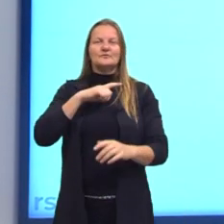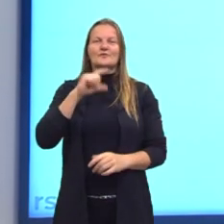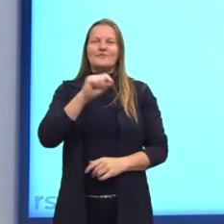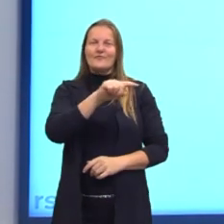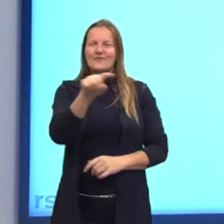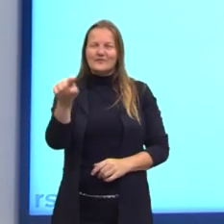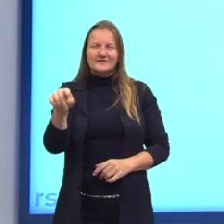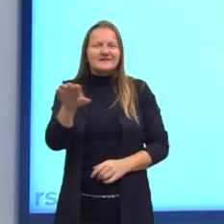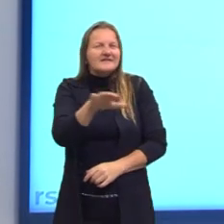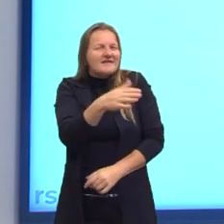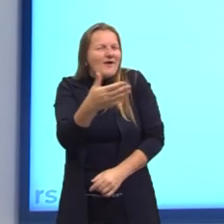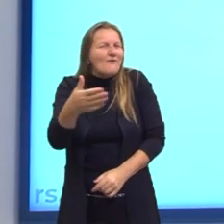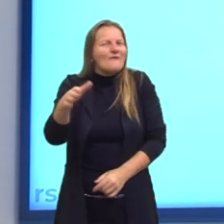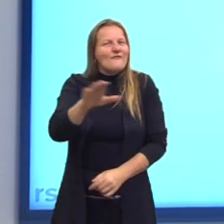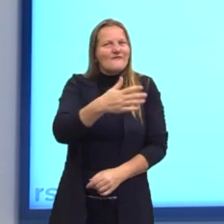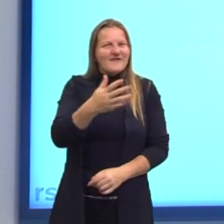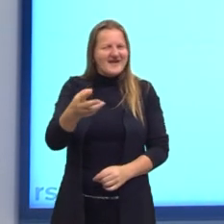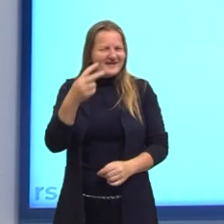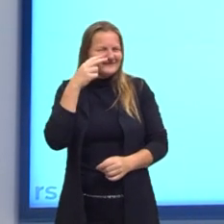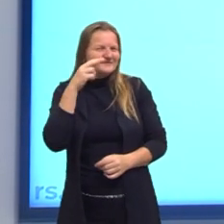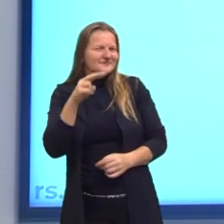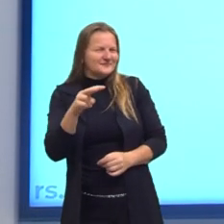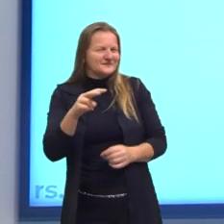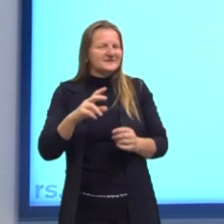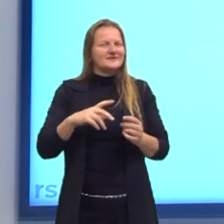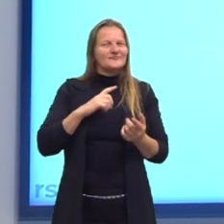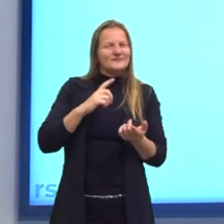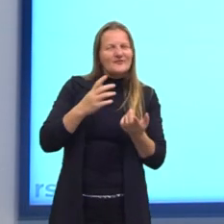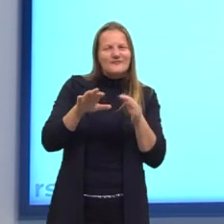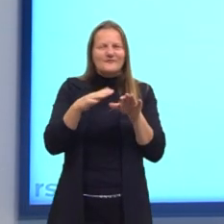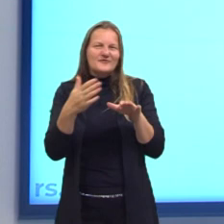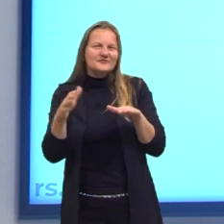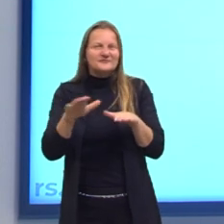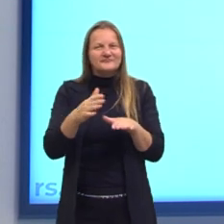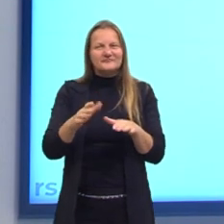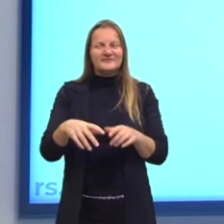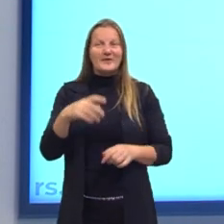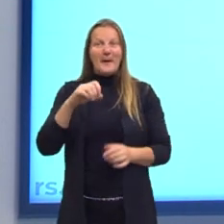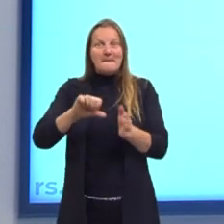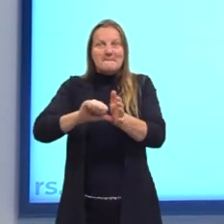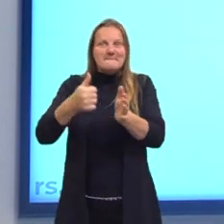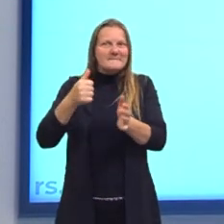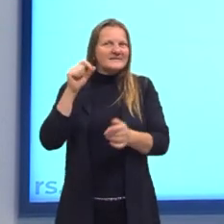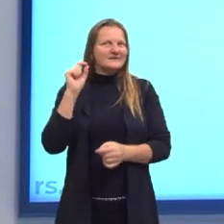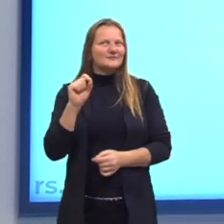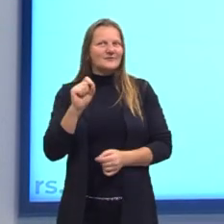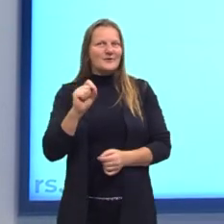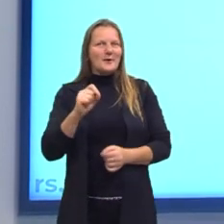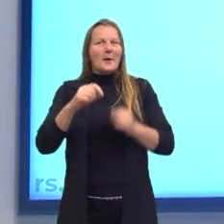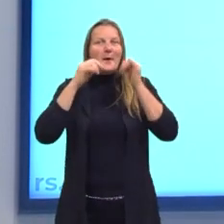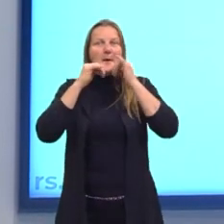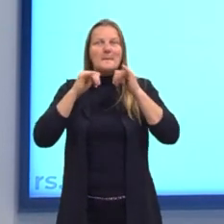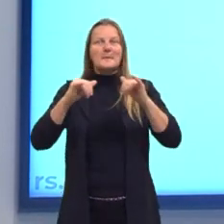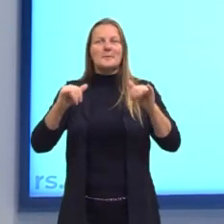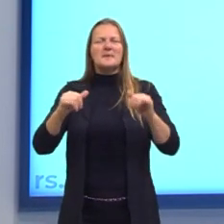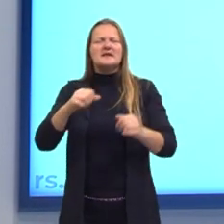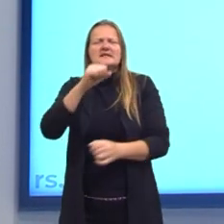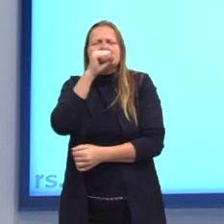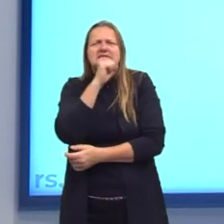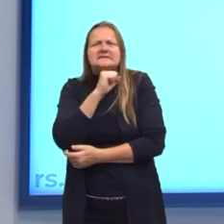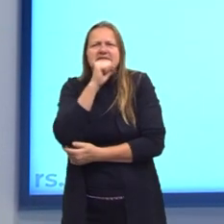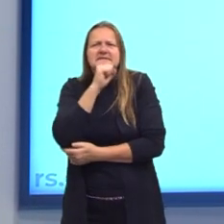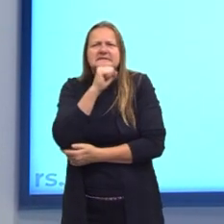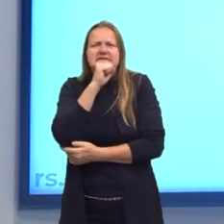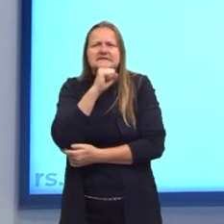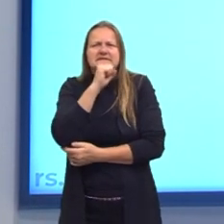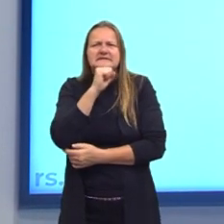vocês talvez já ouviram falar, talvez não, né? A primeira delas é uma propaganda antiga,